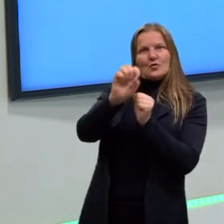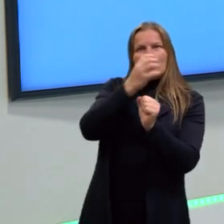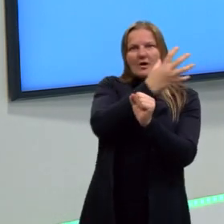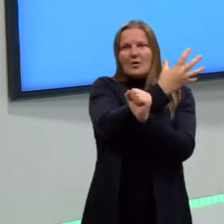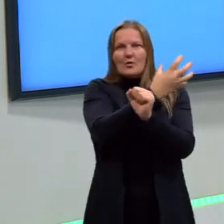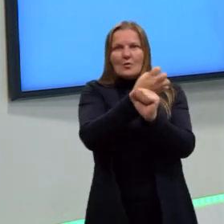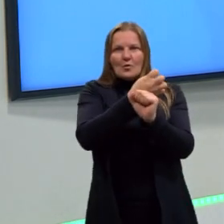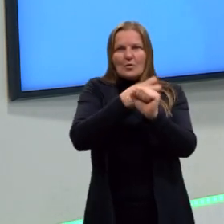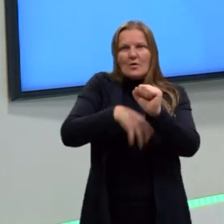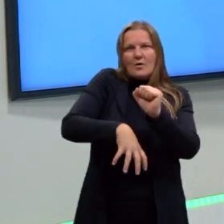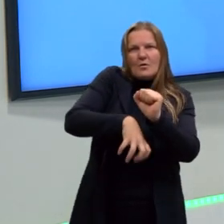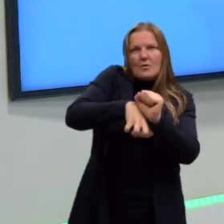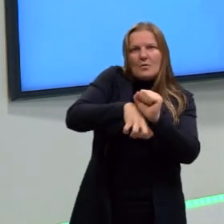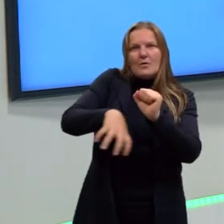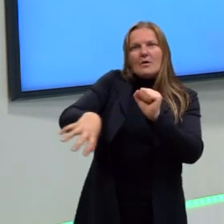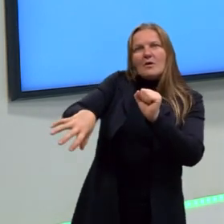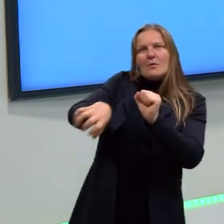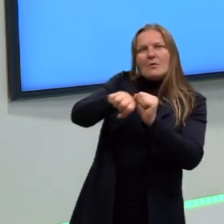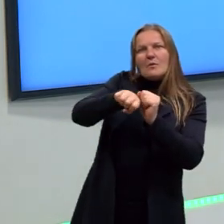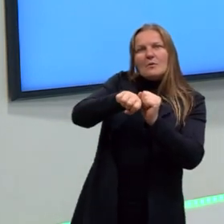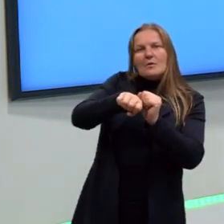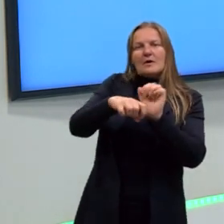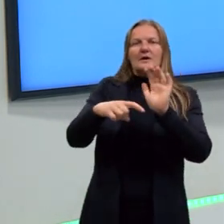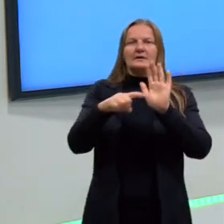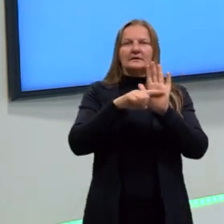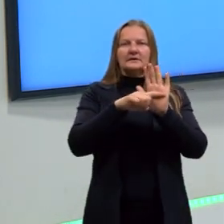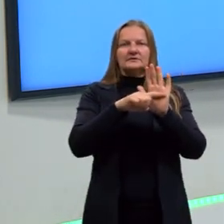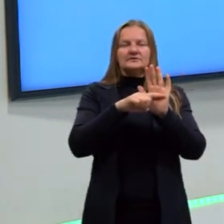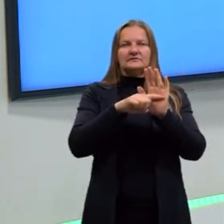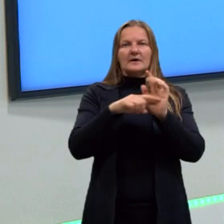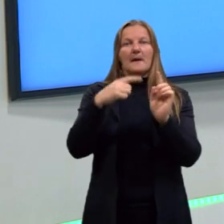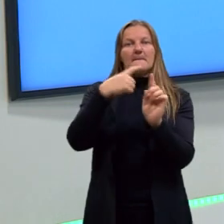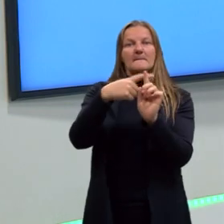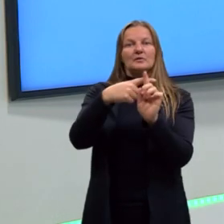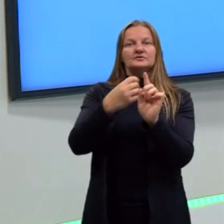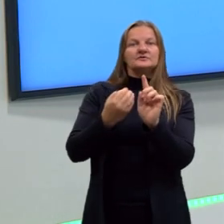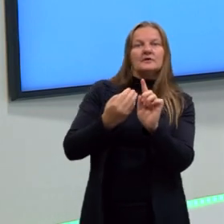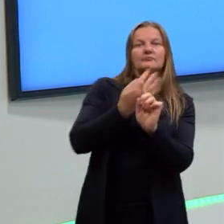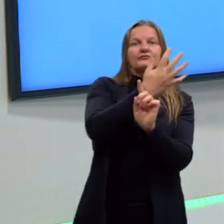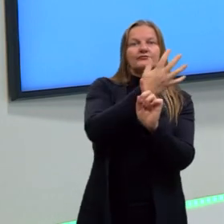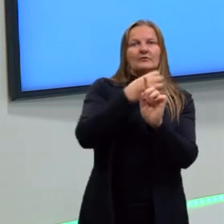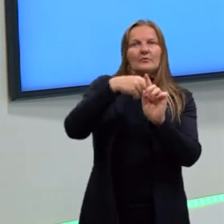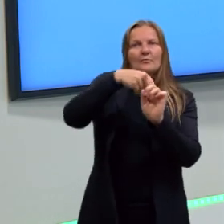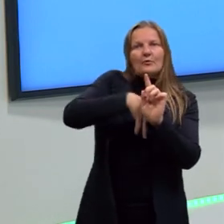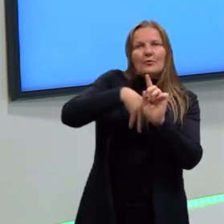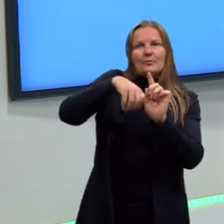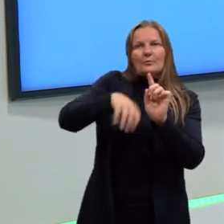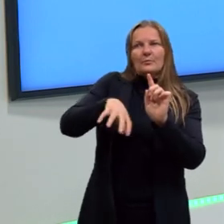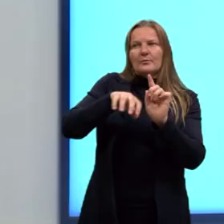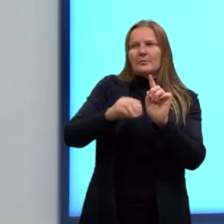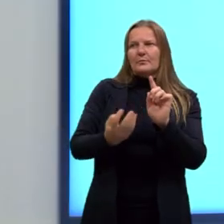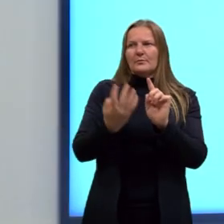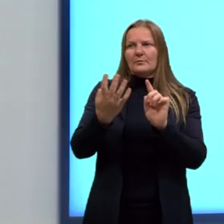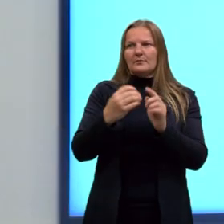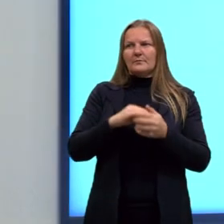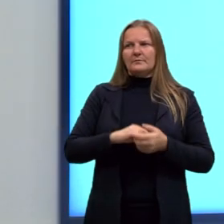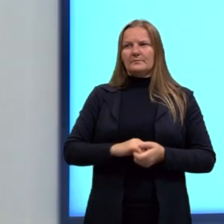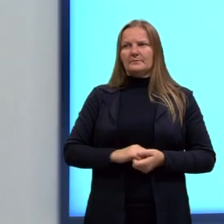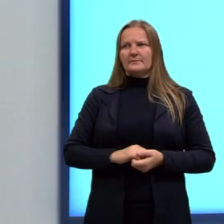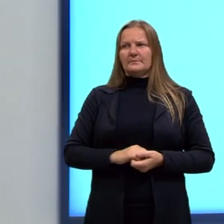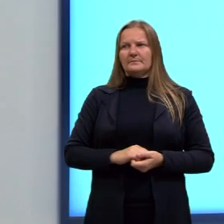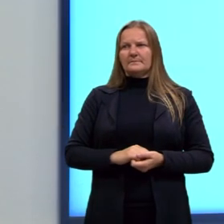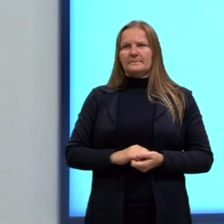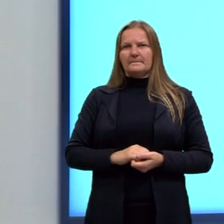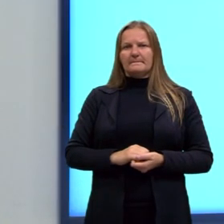entrar nas negativas e sair nas positivas é uma convenção. Isso quer dizer que, em algum determinado momento,